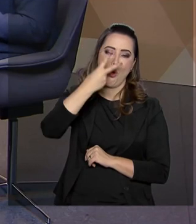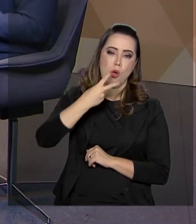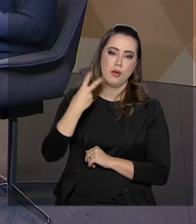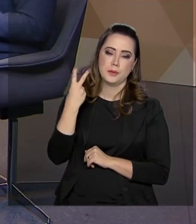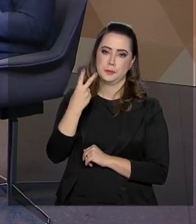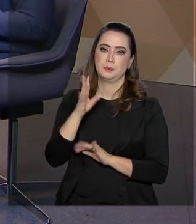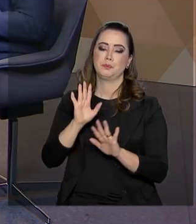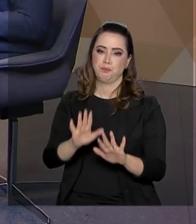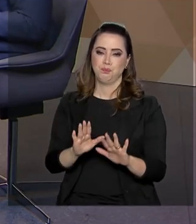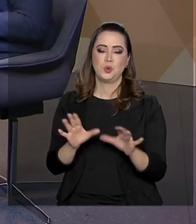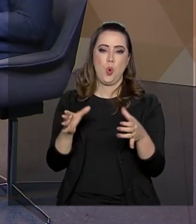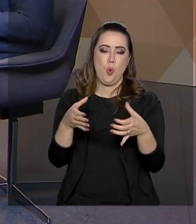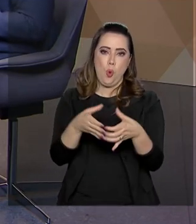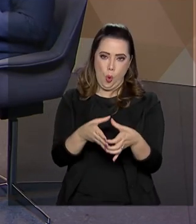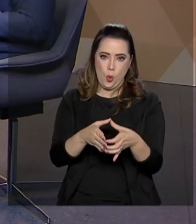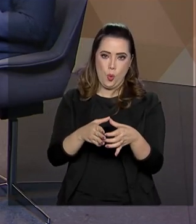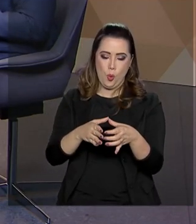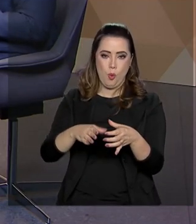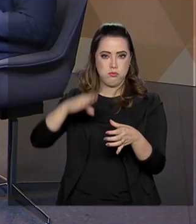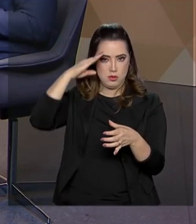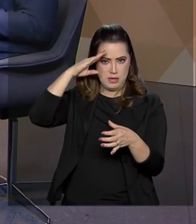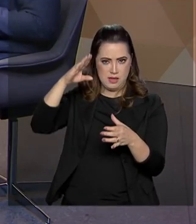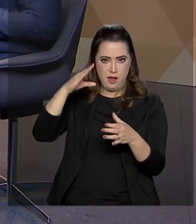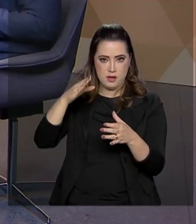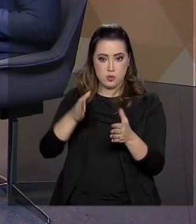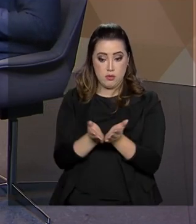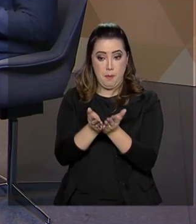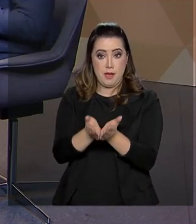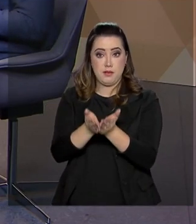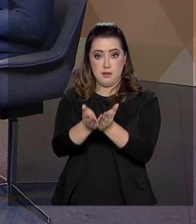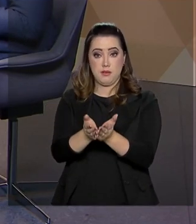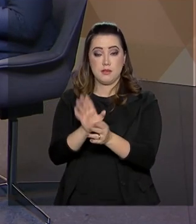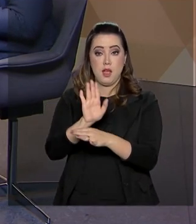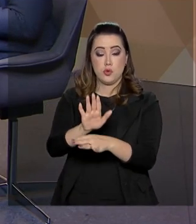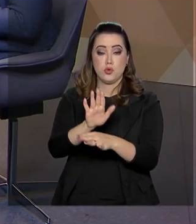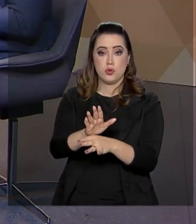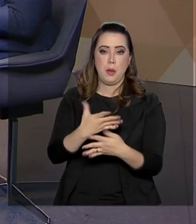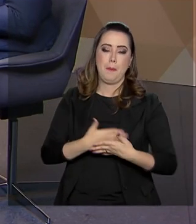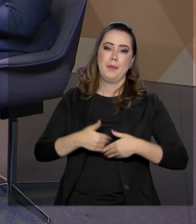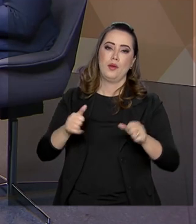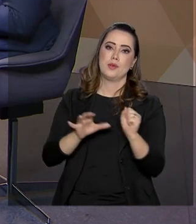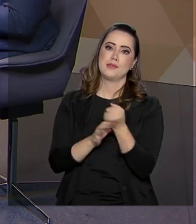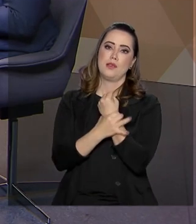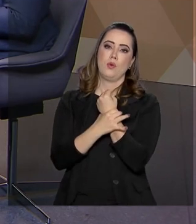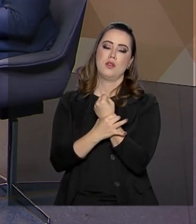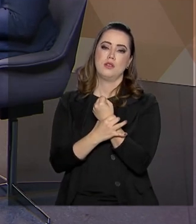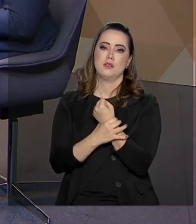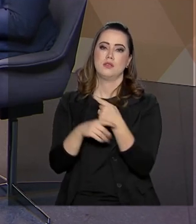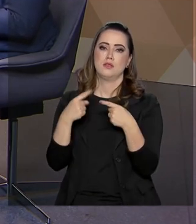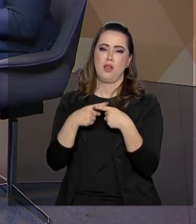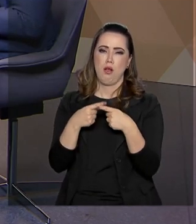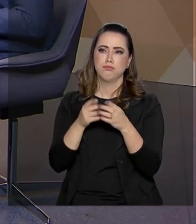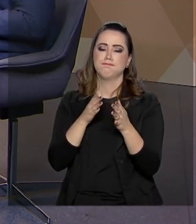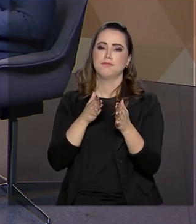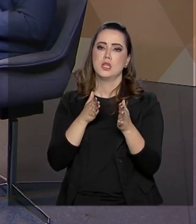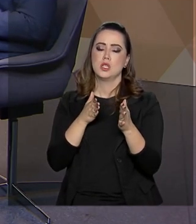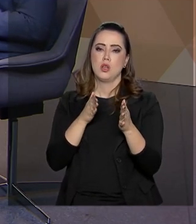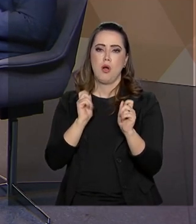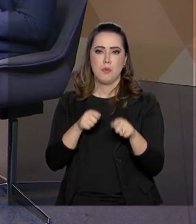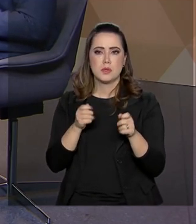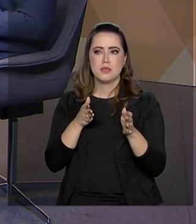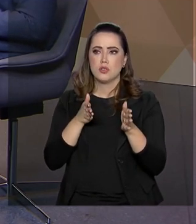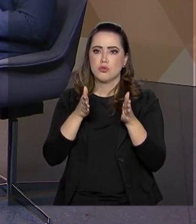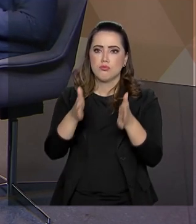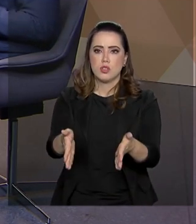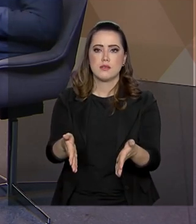está ajudando ao FNDE para podermos ter uma solução de melhor segurança quanto à acessibilidade. Porque os barcos